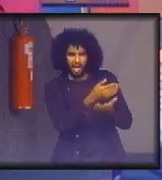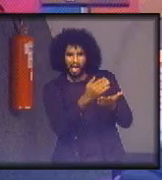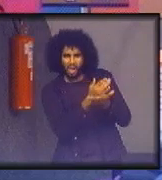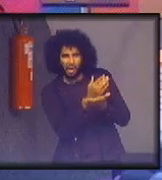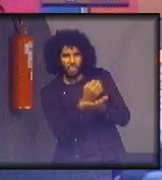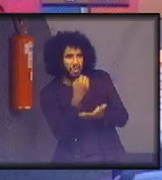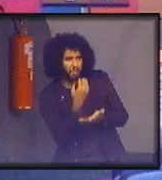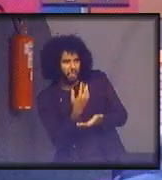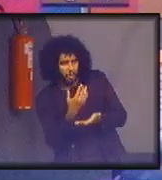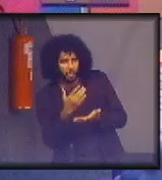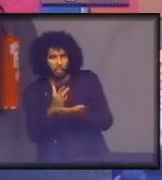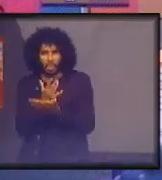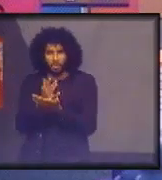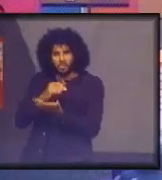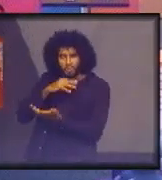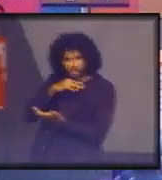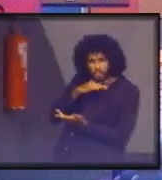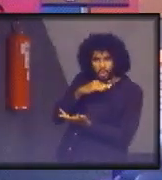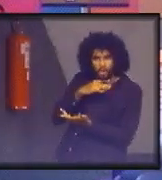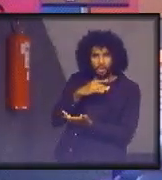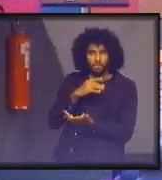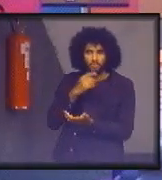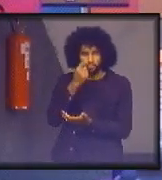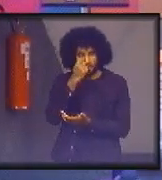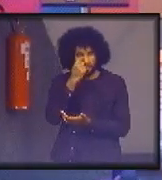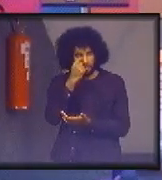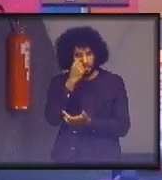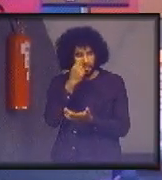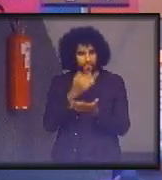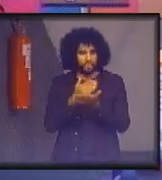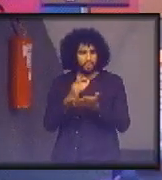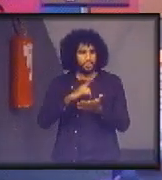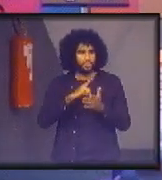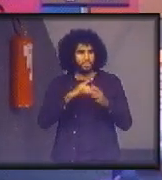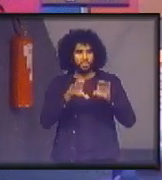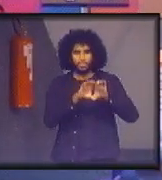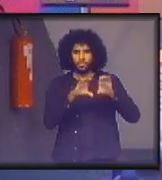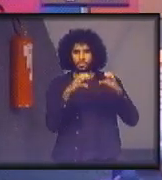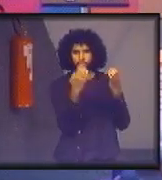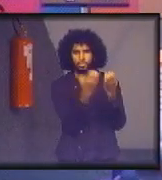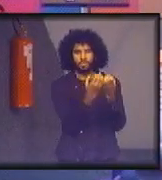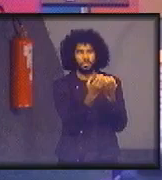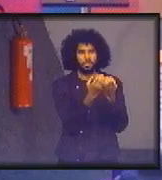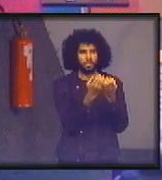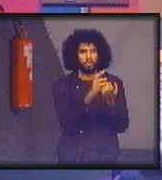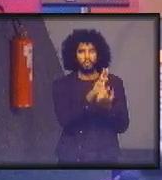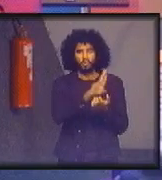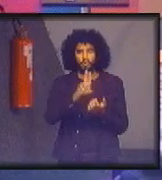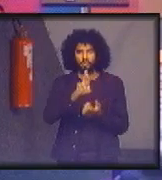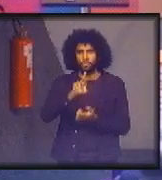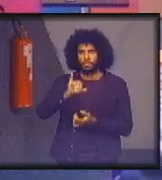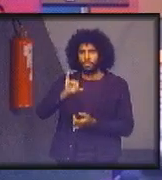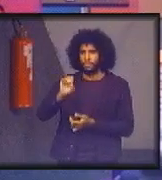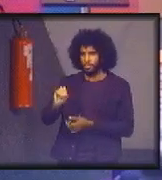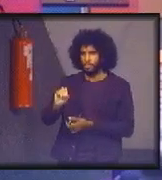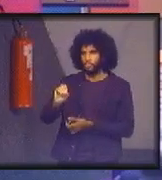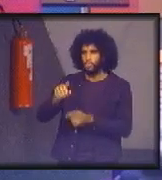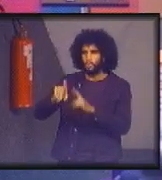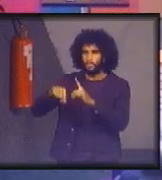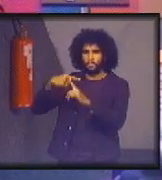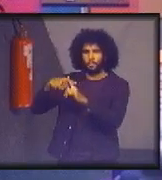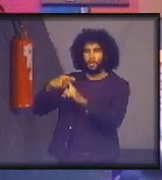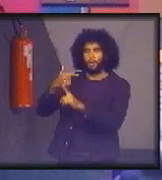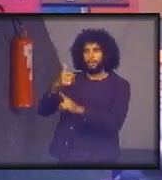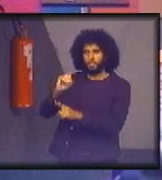muito mal no outro. Então, começa, inclusive, tem uma conferência que chamava Rio mais 10, que foi na África do Sul, uma